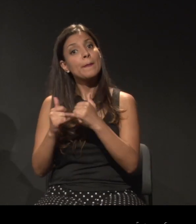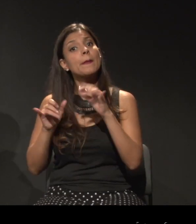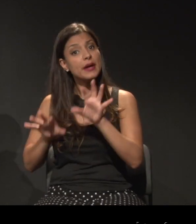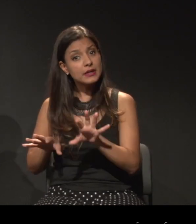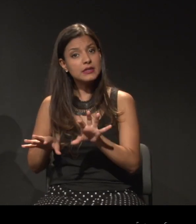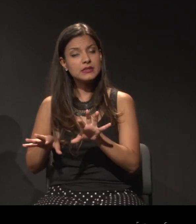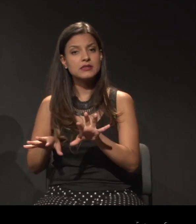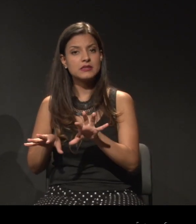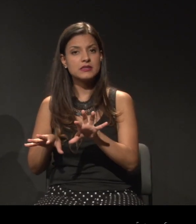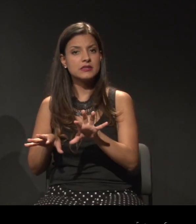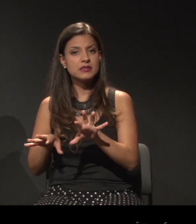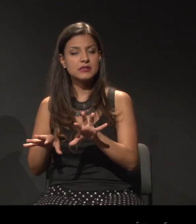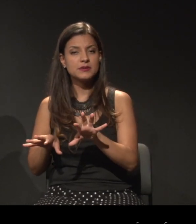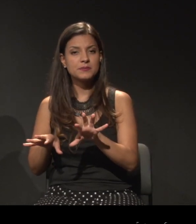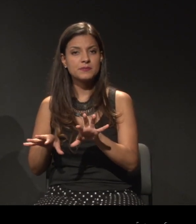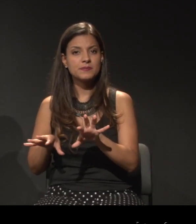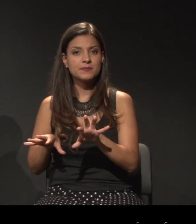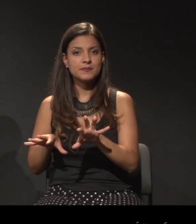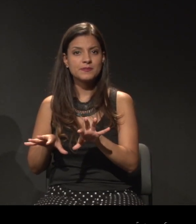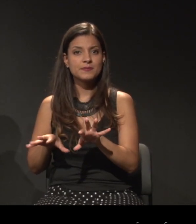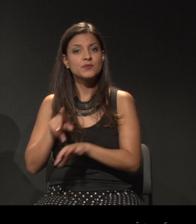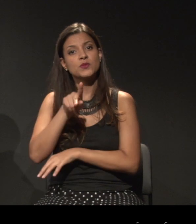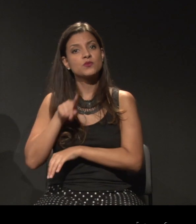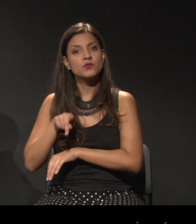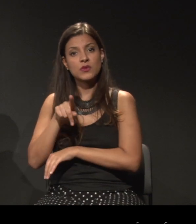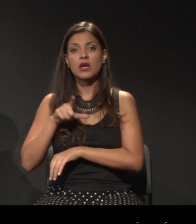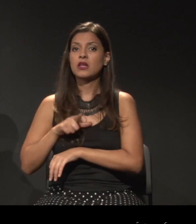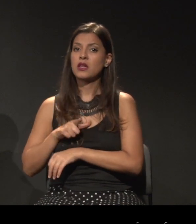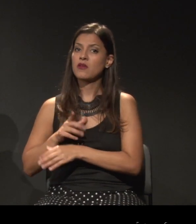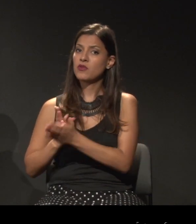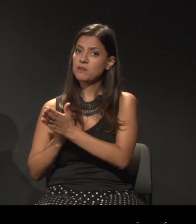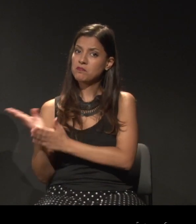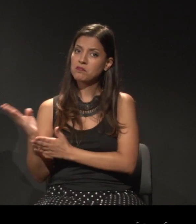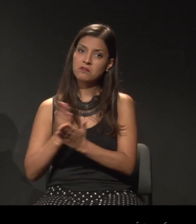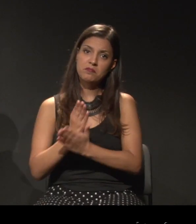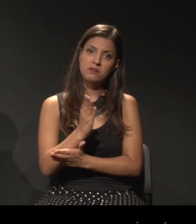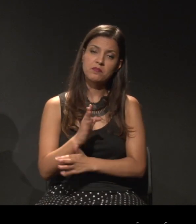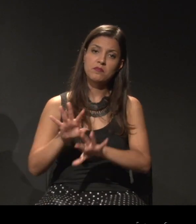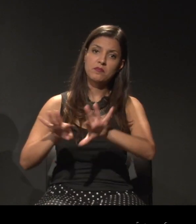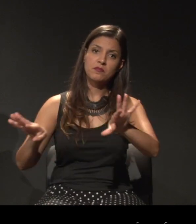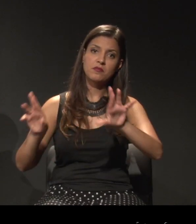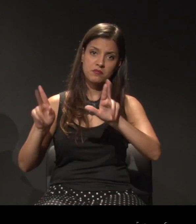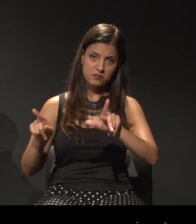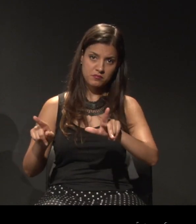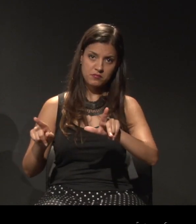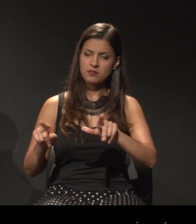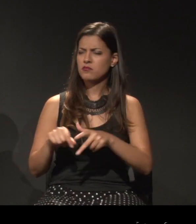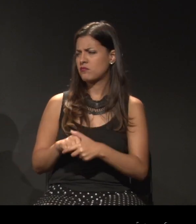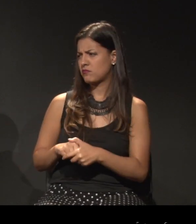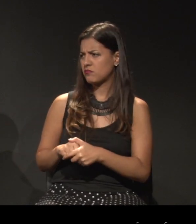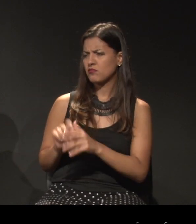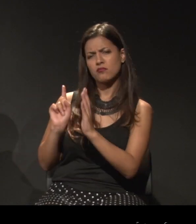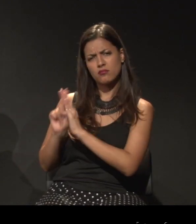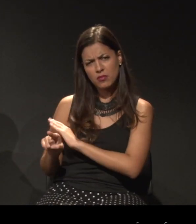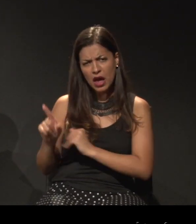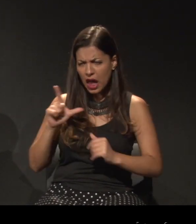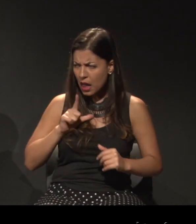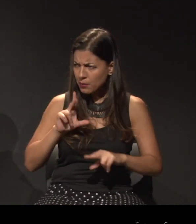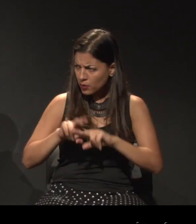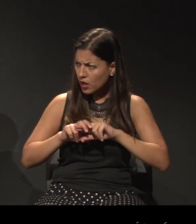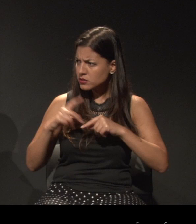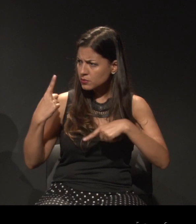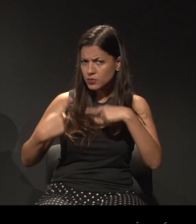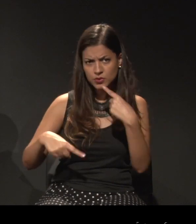os dois fóruns escolheram caminhos distintos. Mas eles escolheram caminhos distintos por alguma questão política